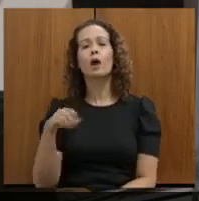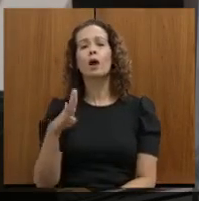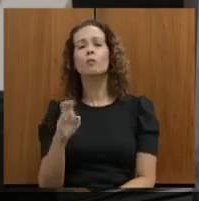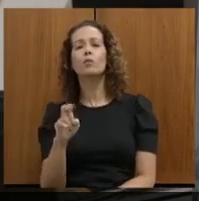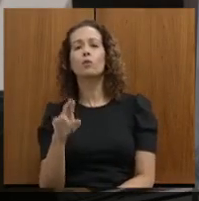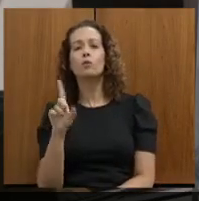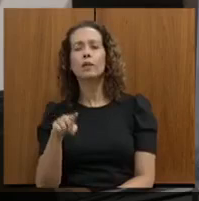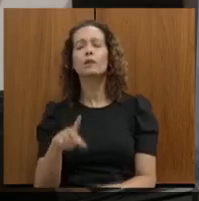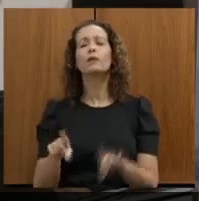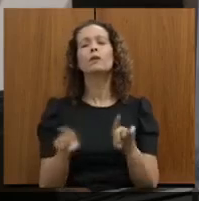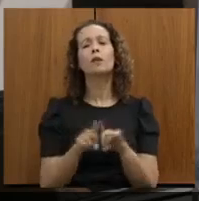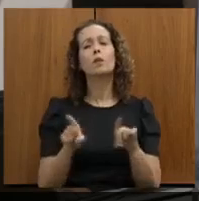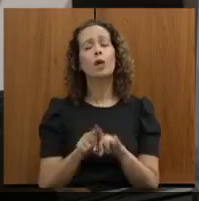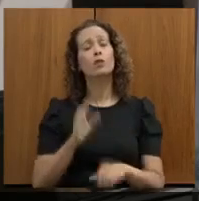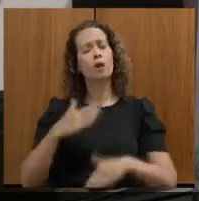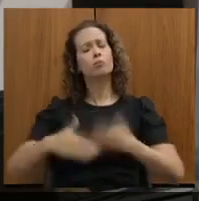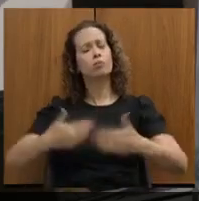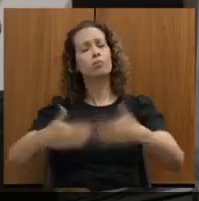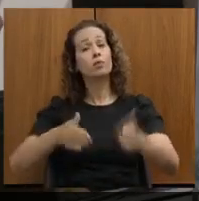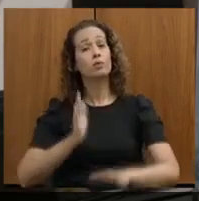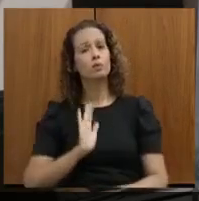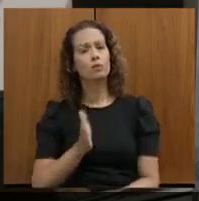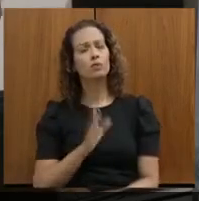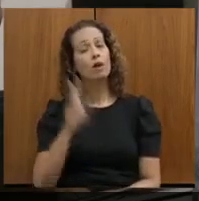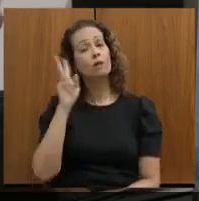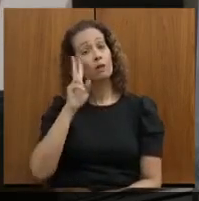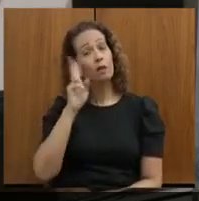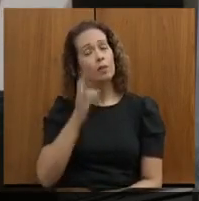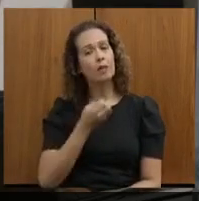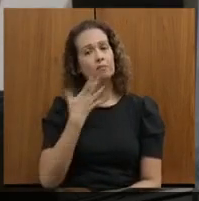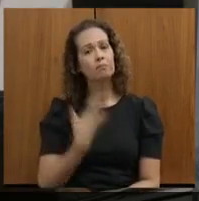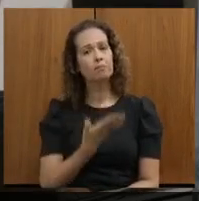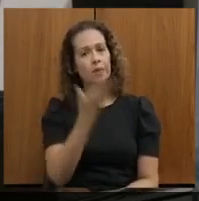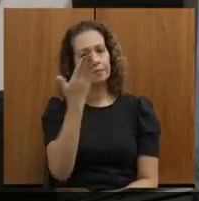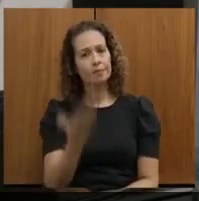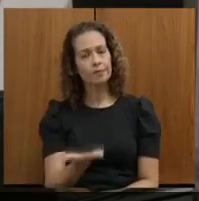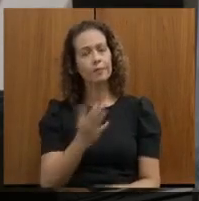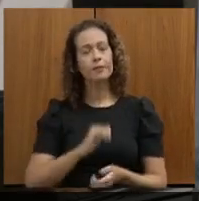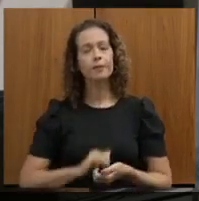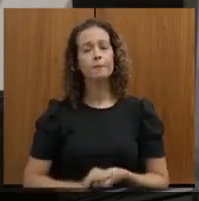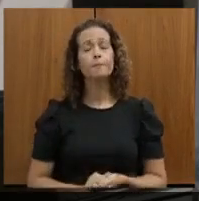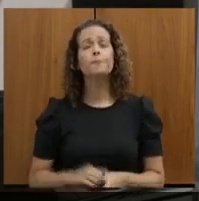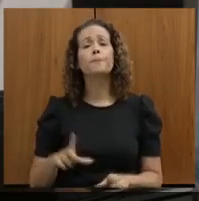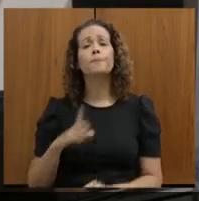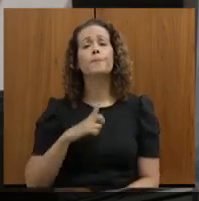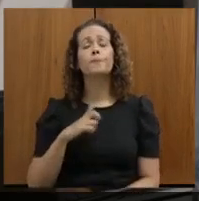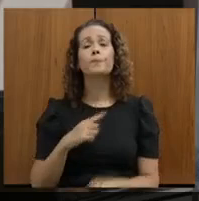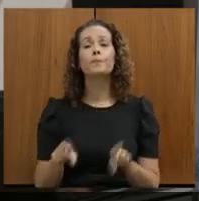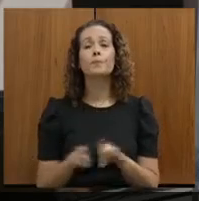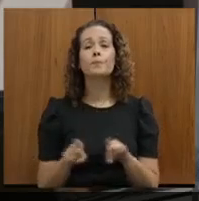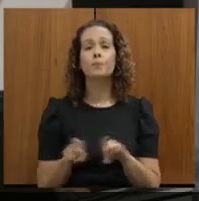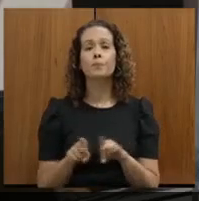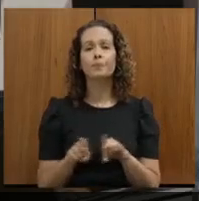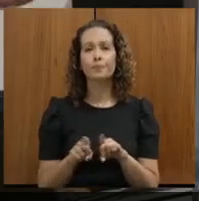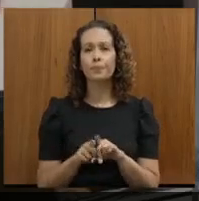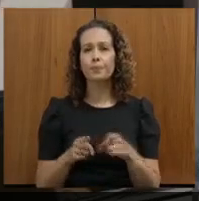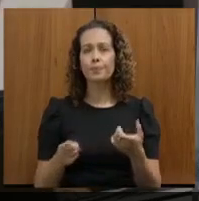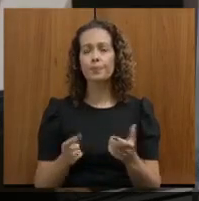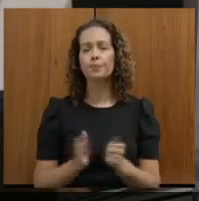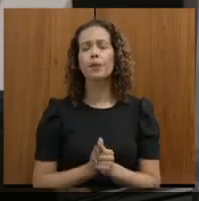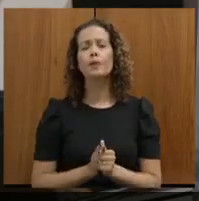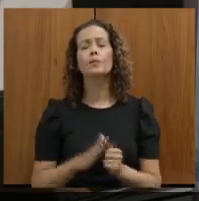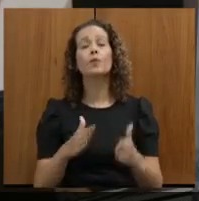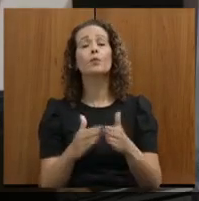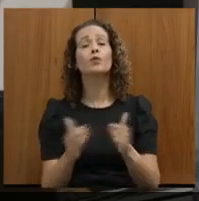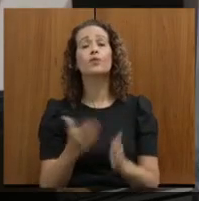praticamente bem encaminhado, muito bem lembrado por vossa excelência. Temos também um grande peito que vossa excelência